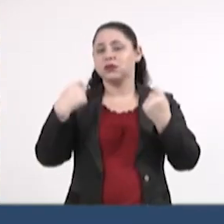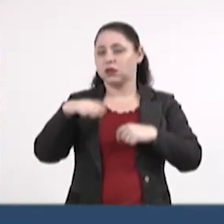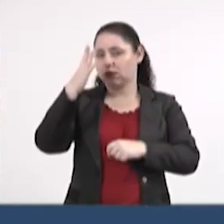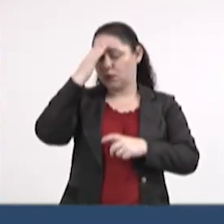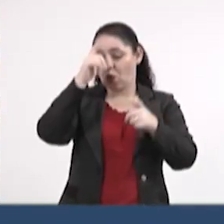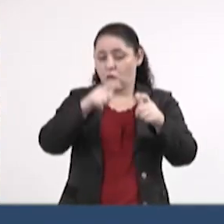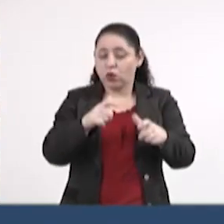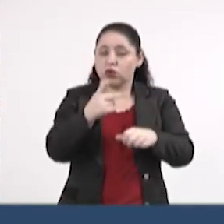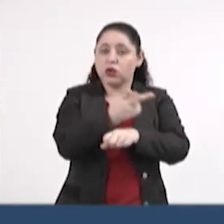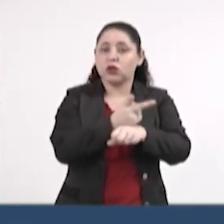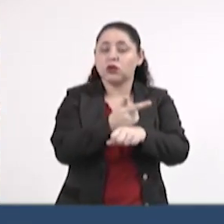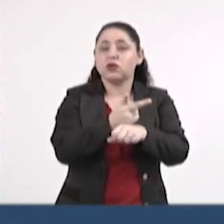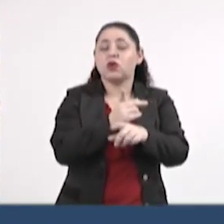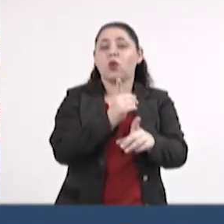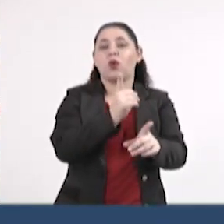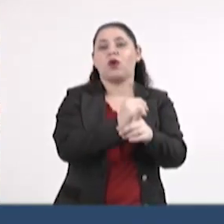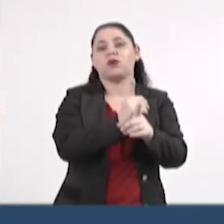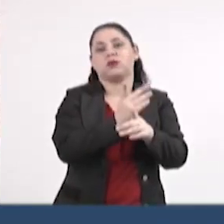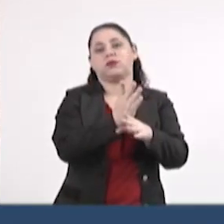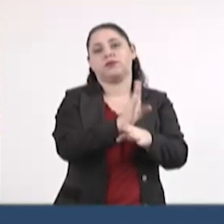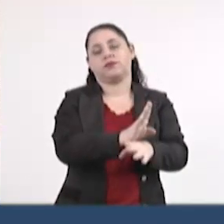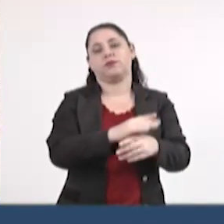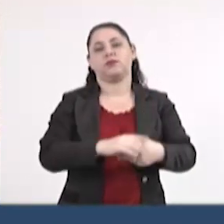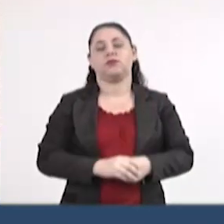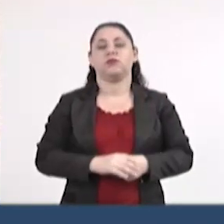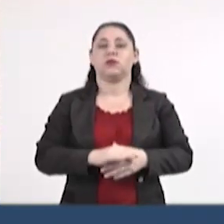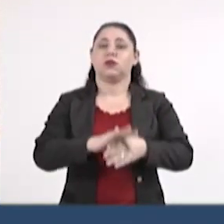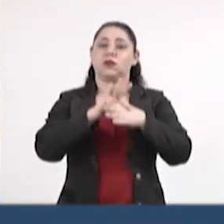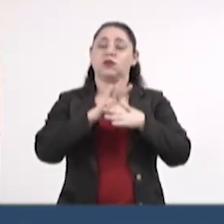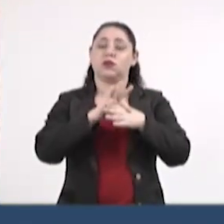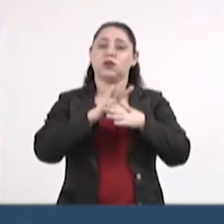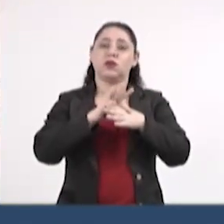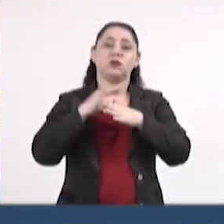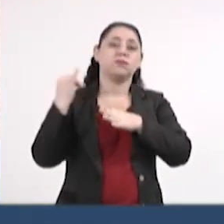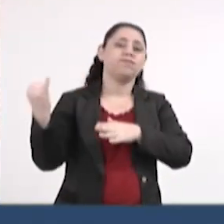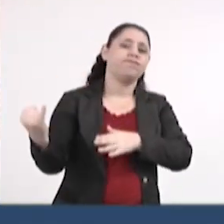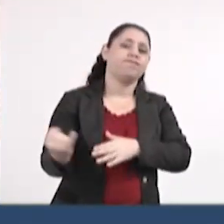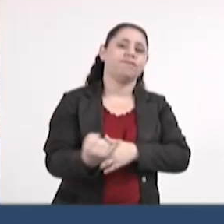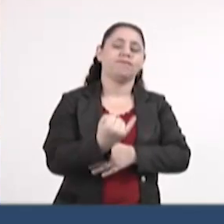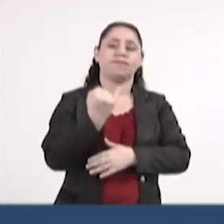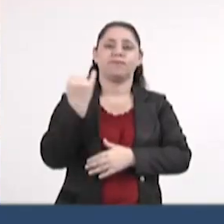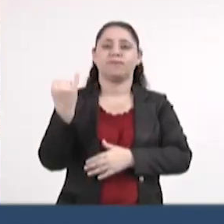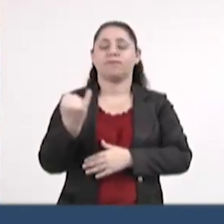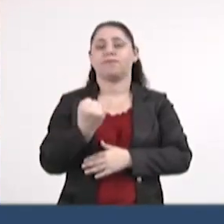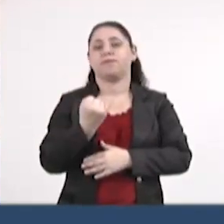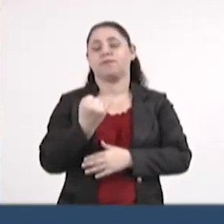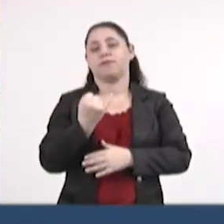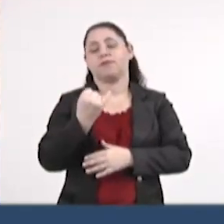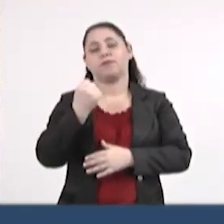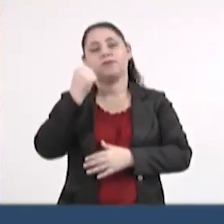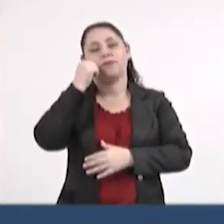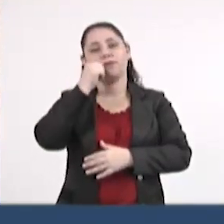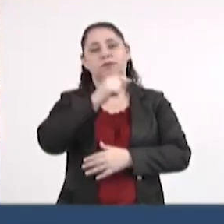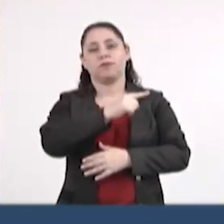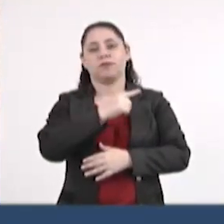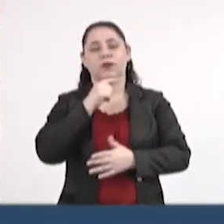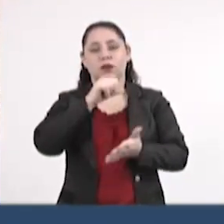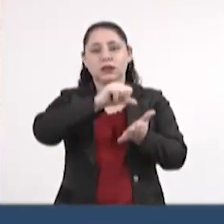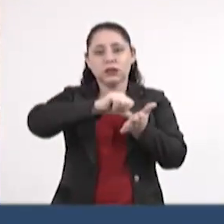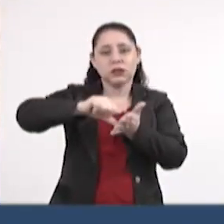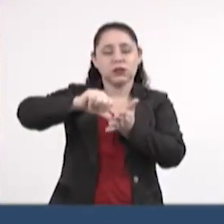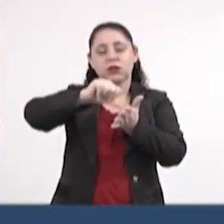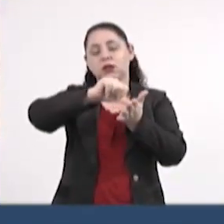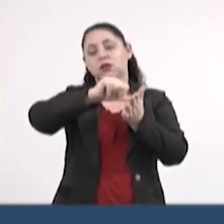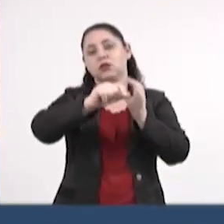pode buscar ajuda. E aí eu destaco, como ponto fundamental no enfrentamento ao feminicídio, o centro de